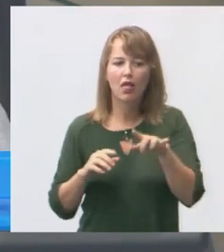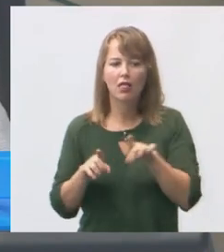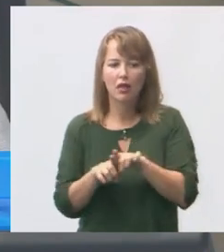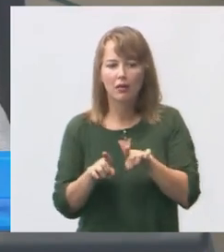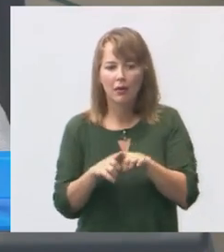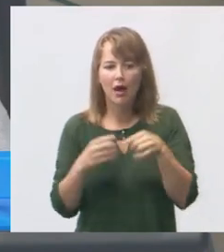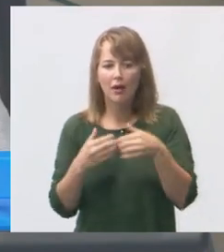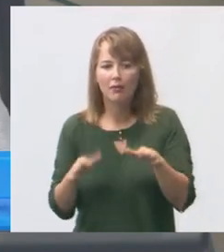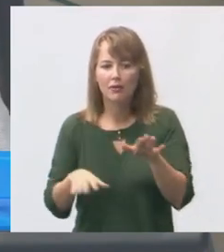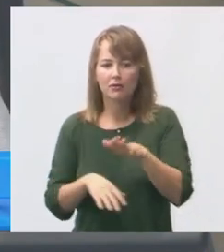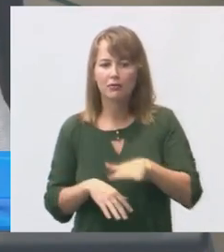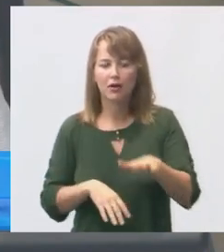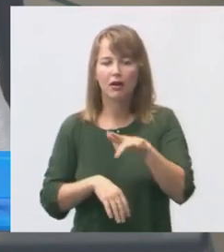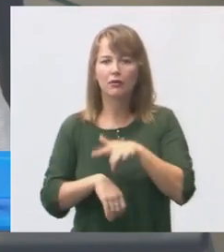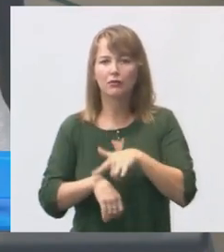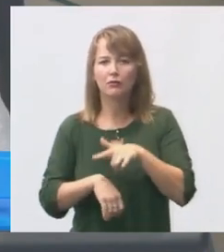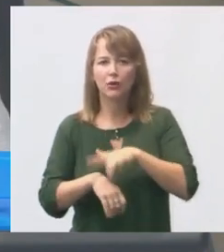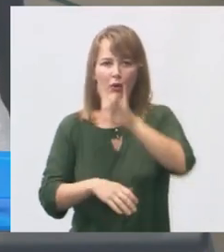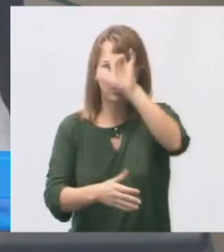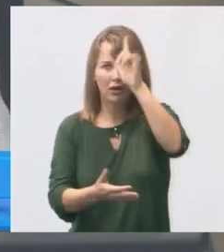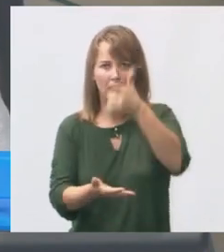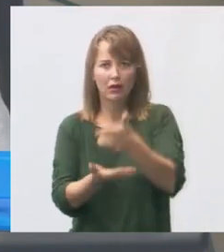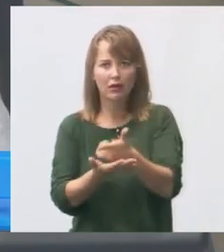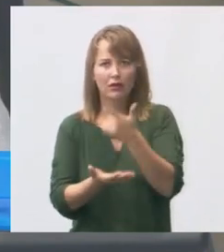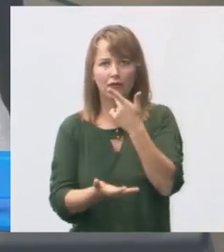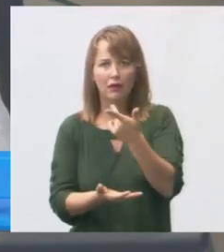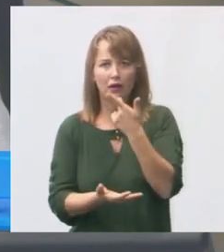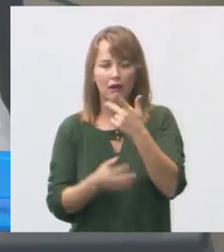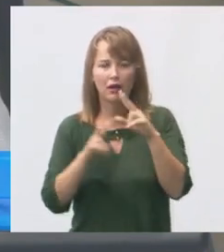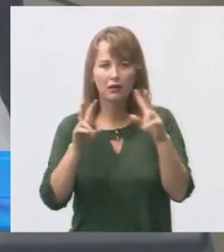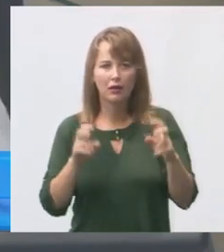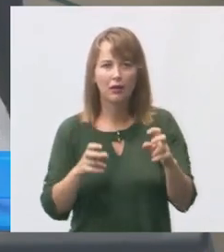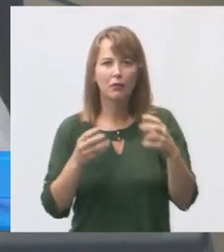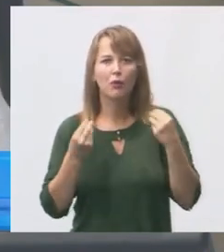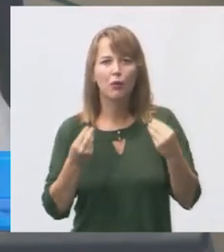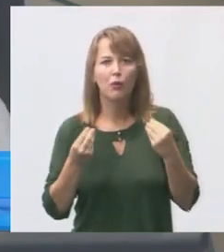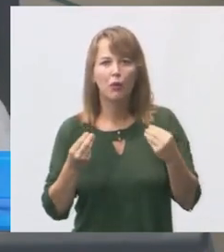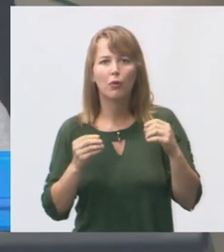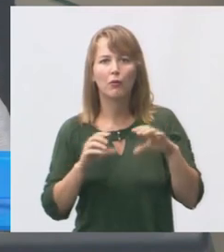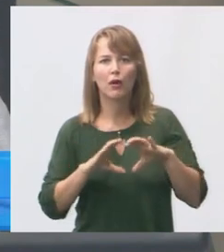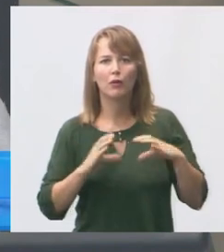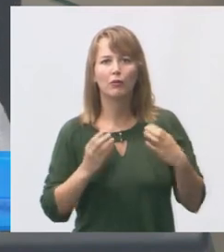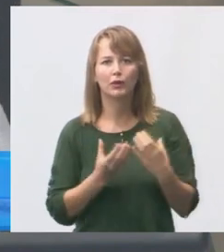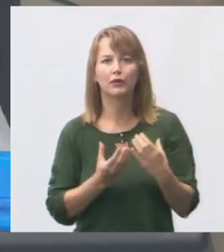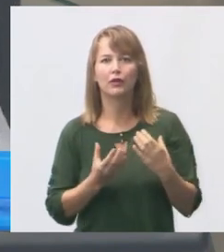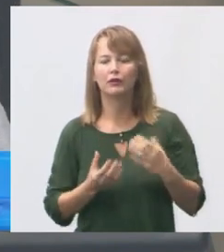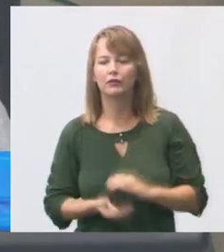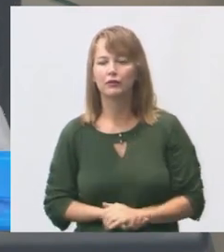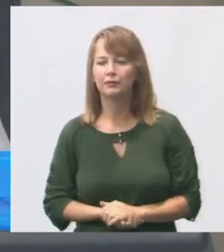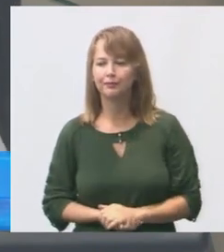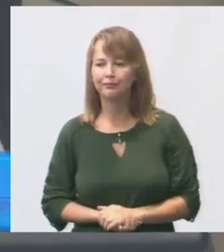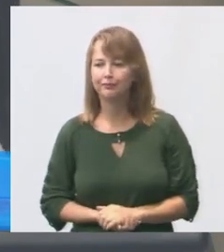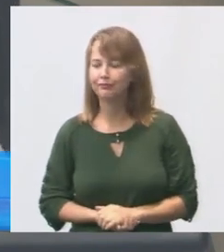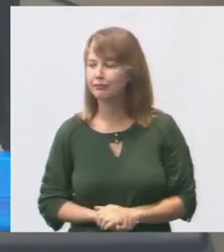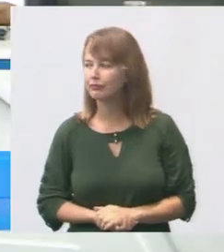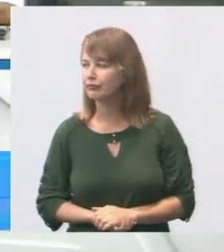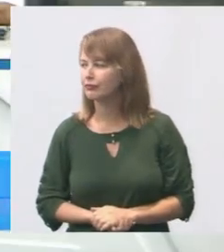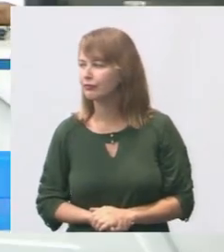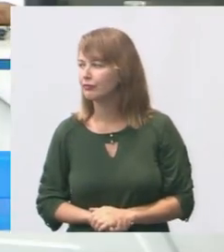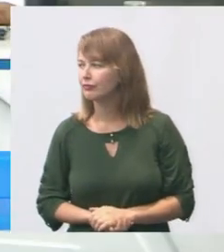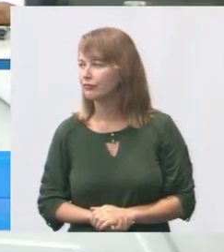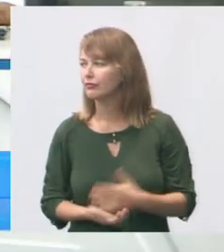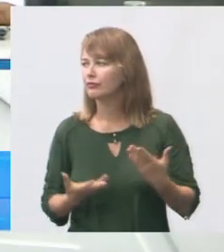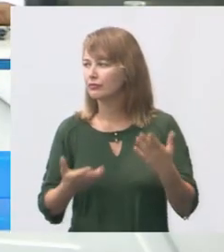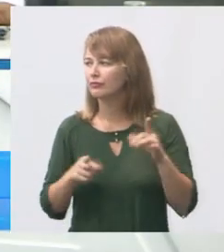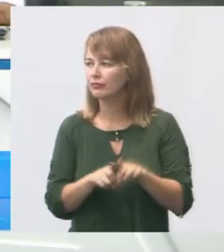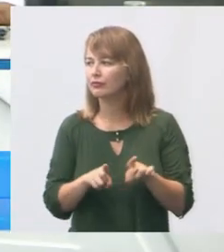espaço para poder, as lideranças, falarem da situação das comunidades, da estrutura da prefeitura da comunidade. Eu só queria também